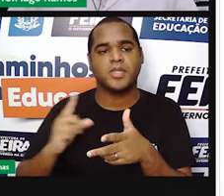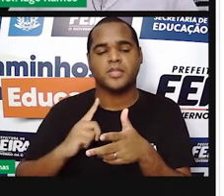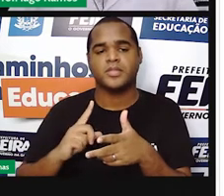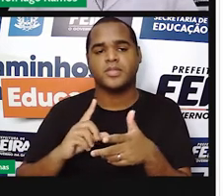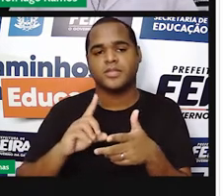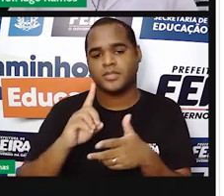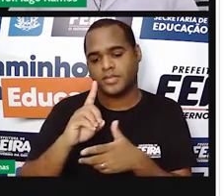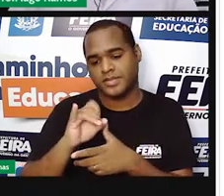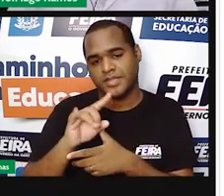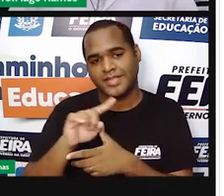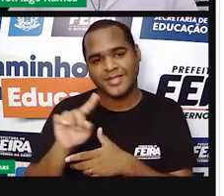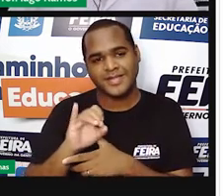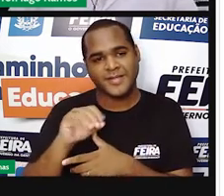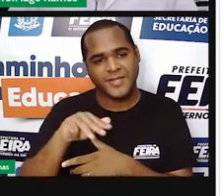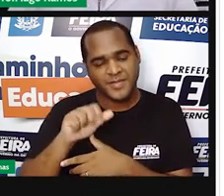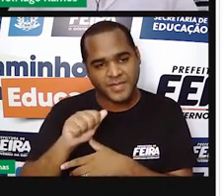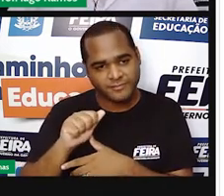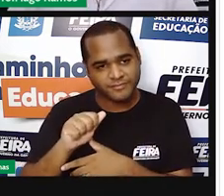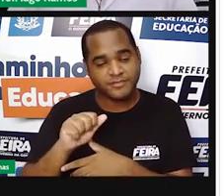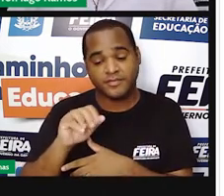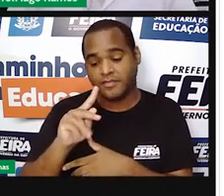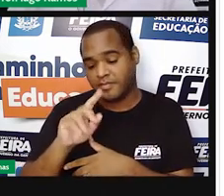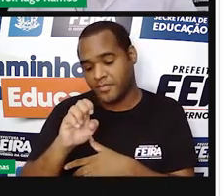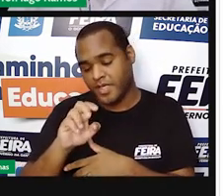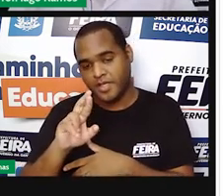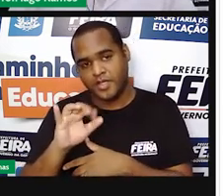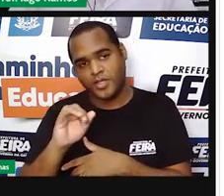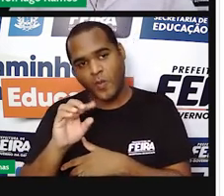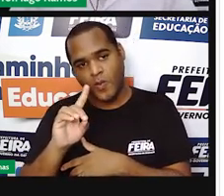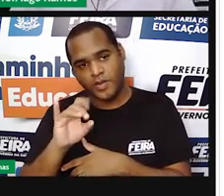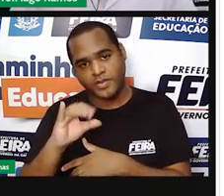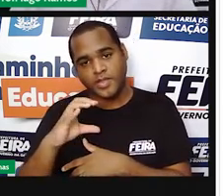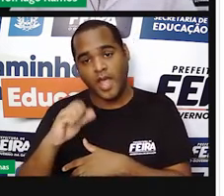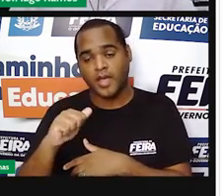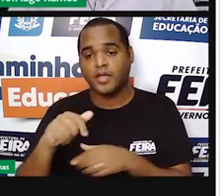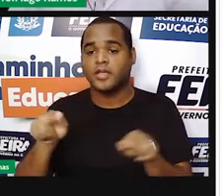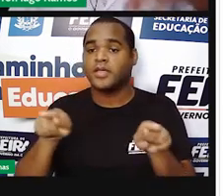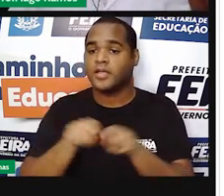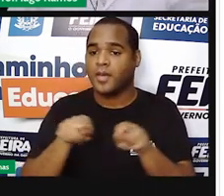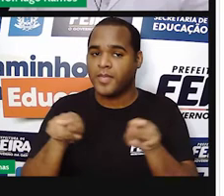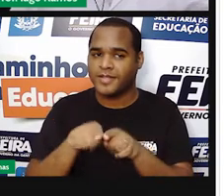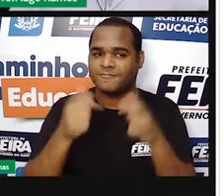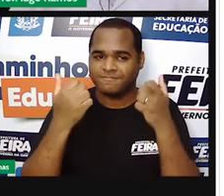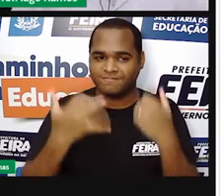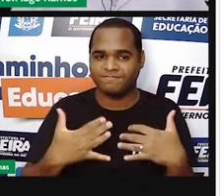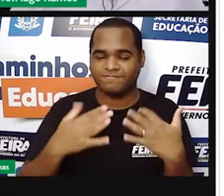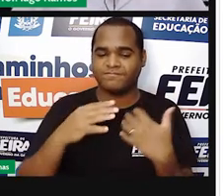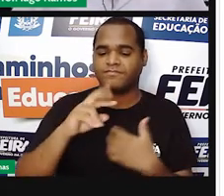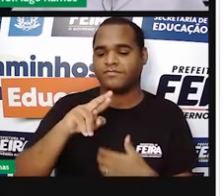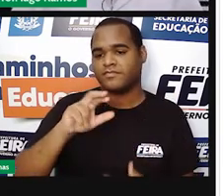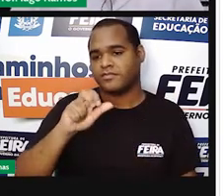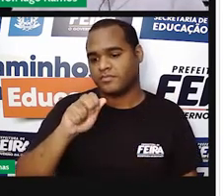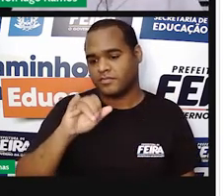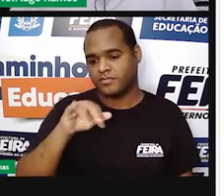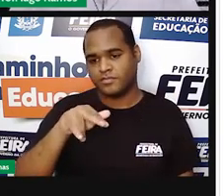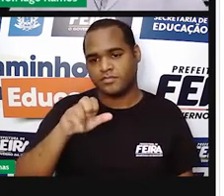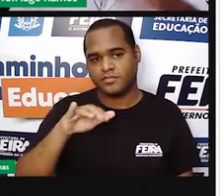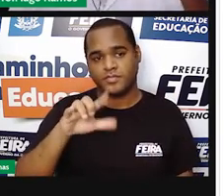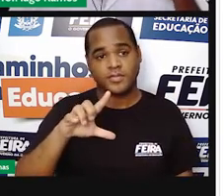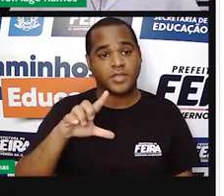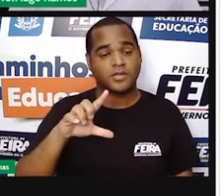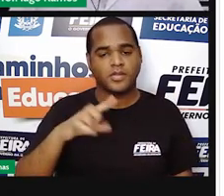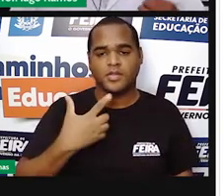periódicas. As dízimas periódicas também são números racionais e se as dízimas periódicas são números